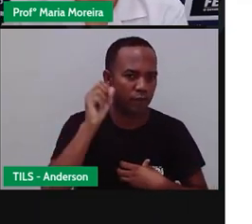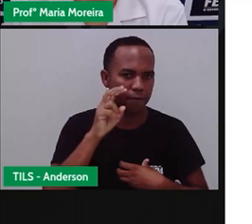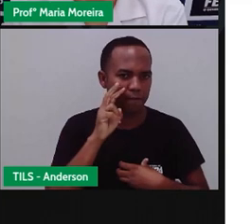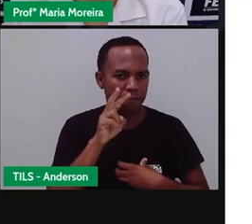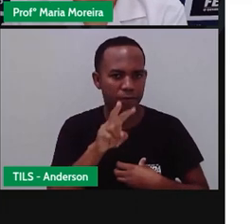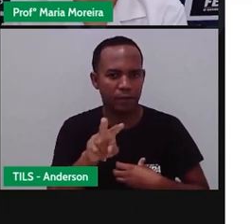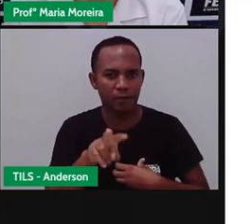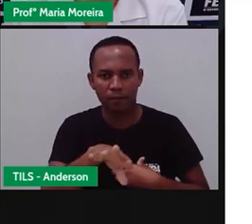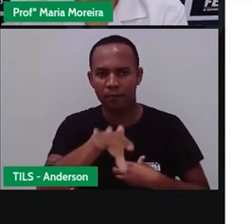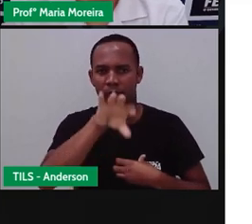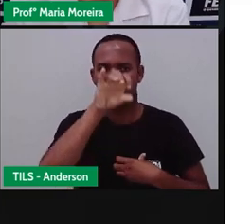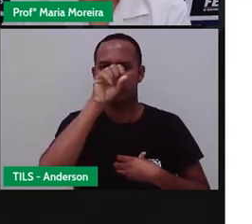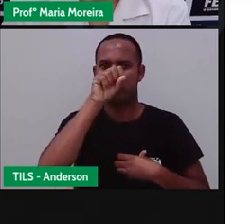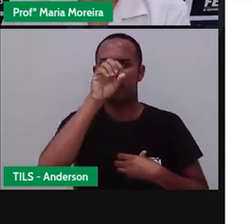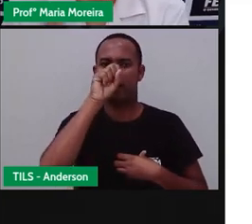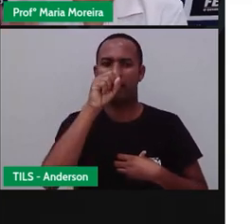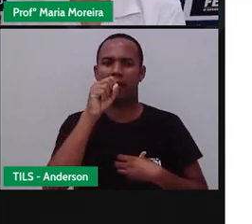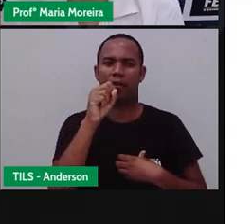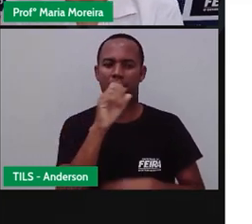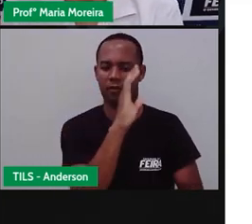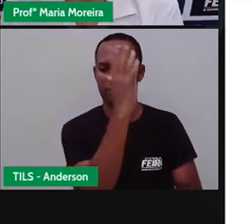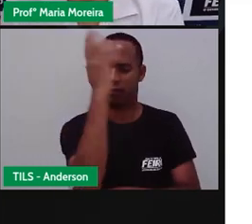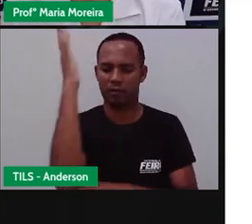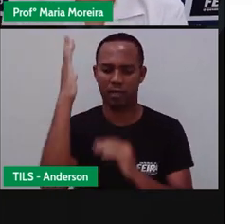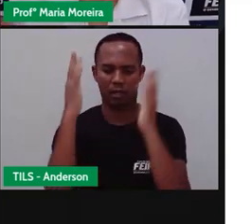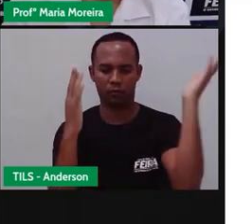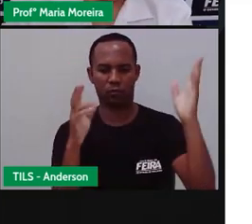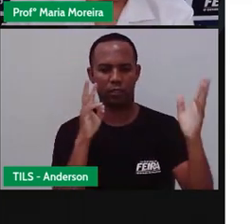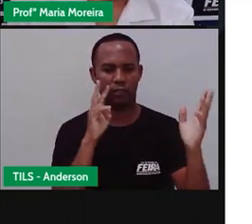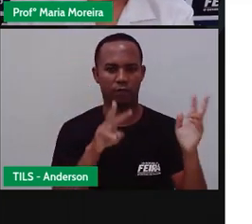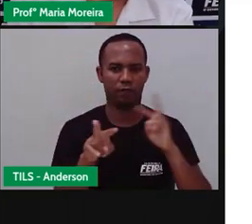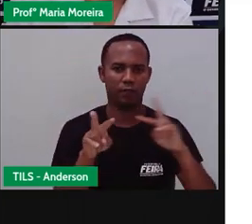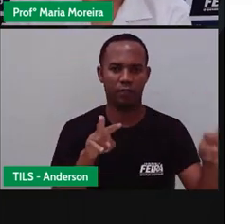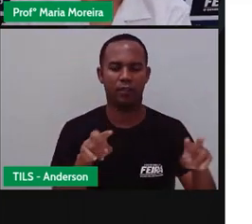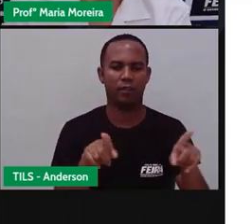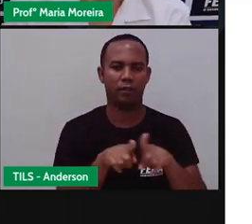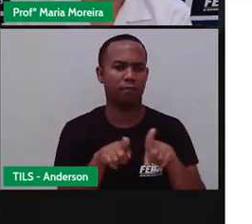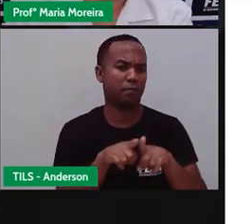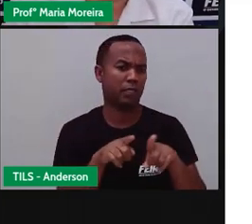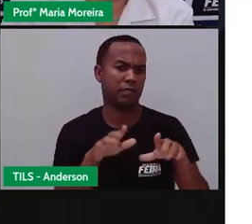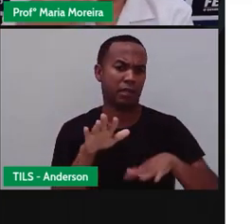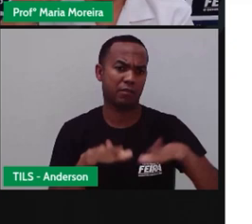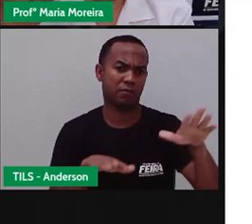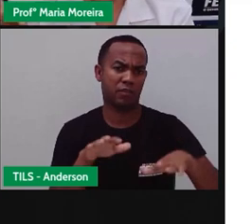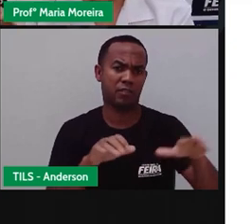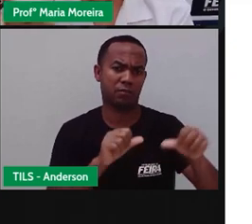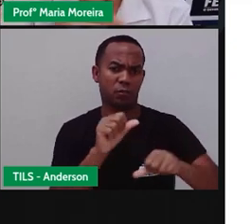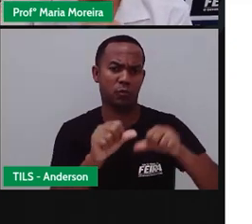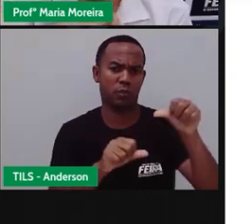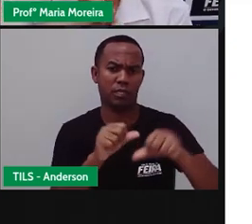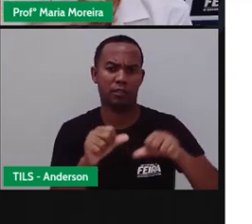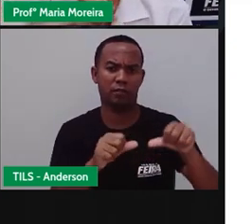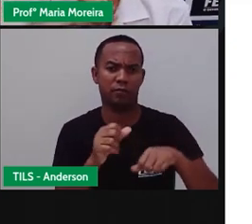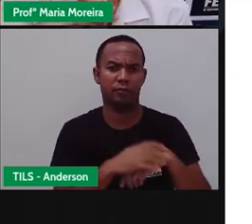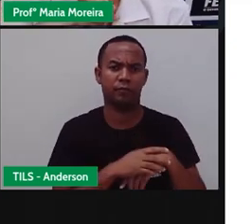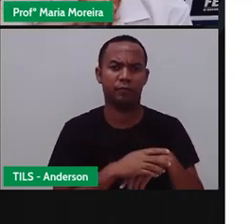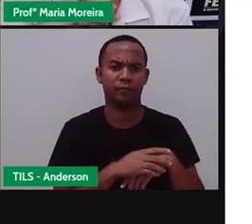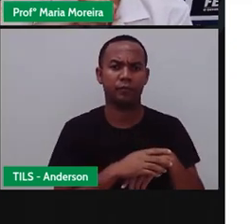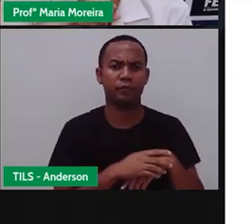cheirar e tocar na natureza. Seja ela natural, ou modificada pelo homem. Então, a gente tem uma imagem aí, né?